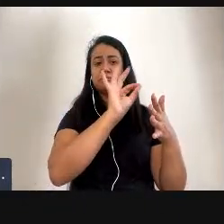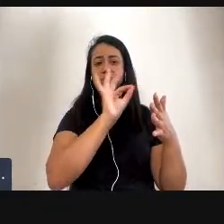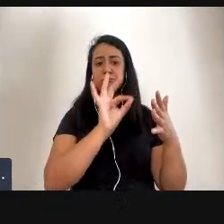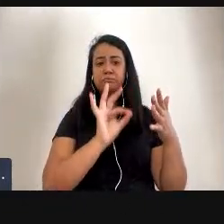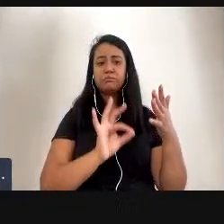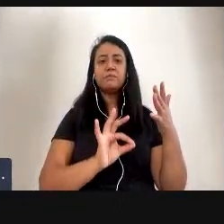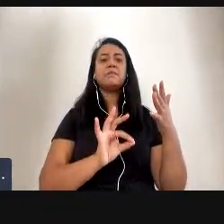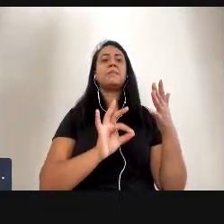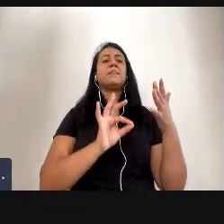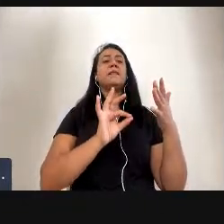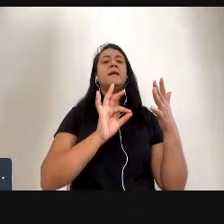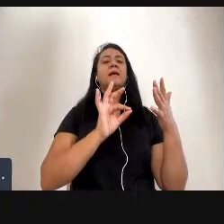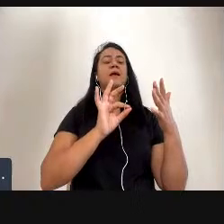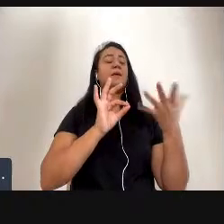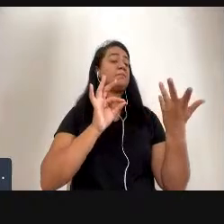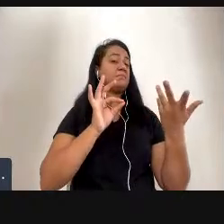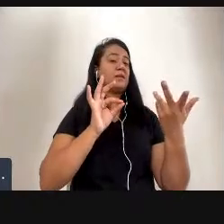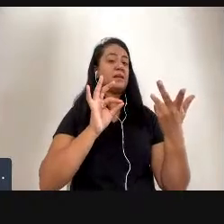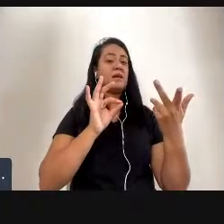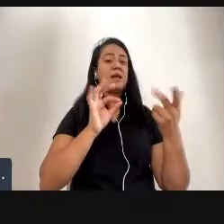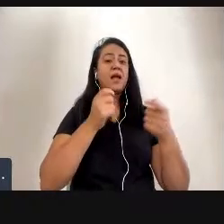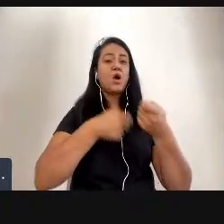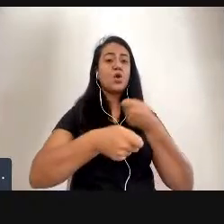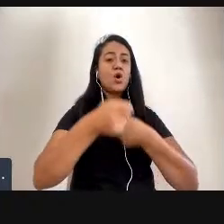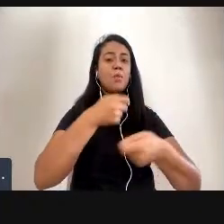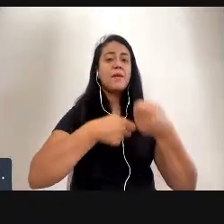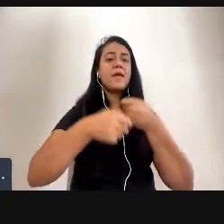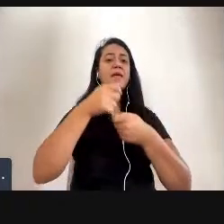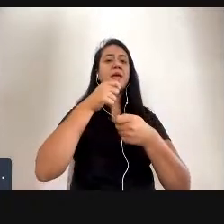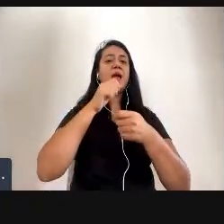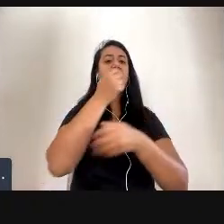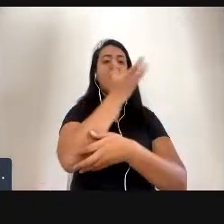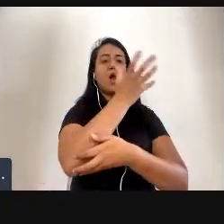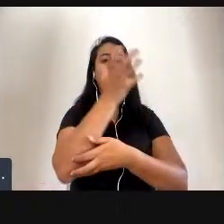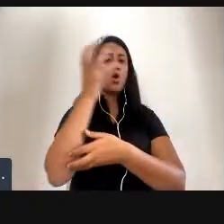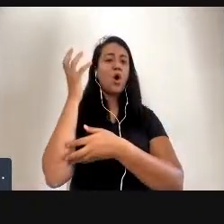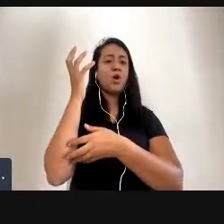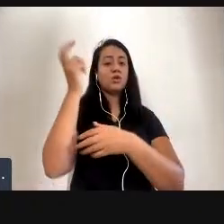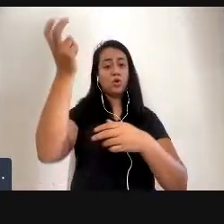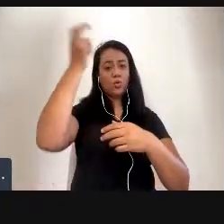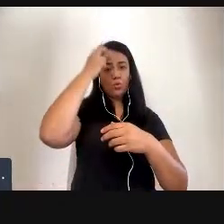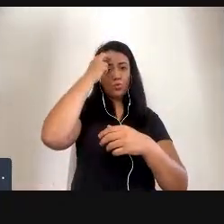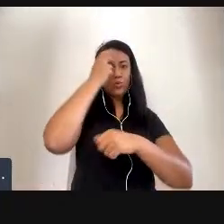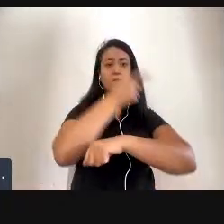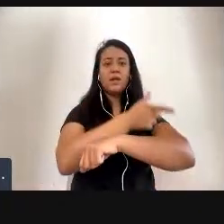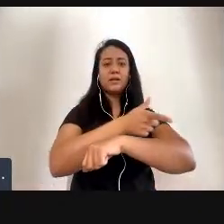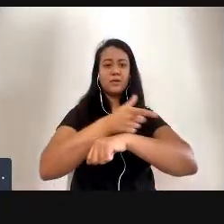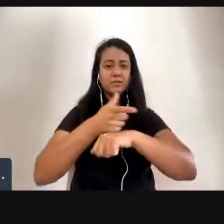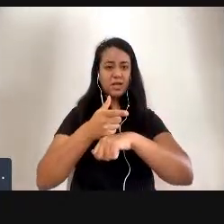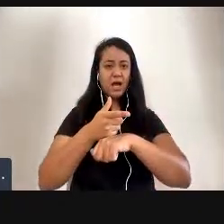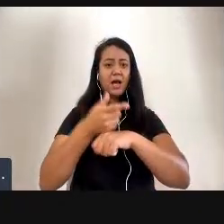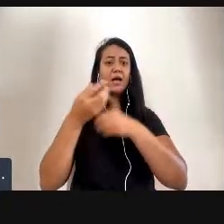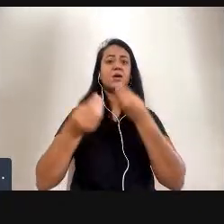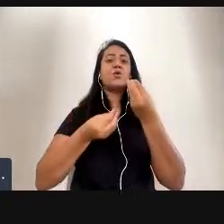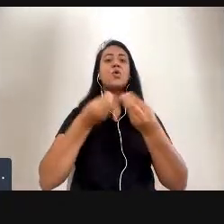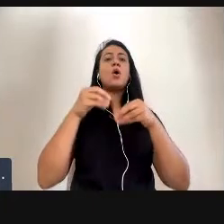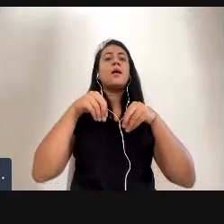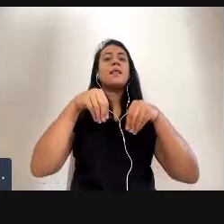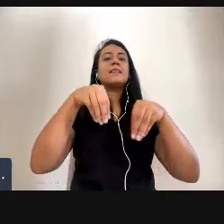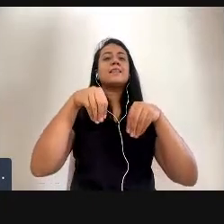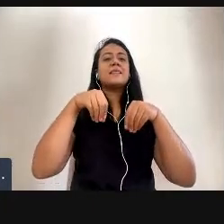oferecer acesso à cultura e à educação, discutir temáticas em torno da colonização e de situações de imigração,